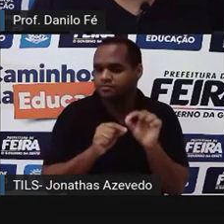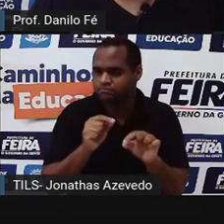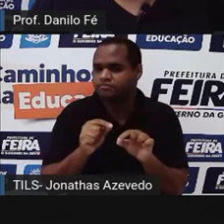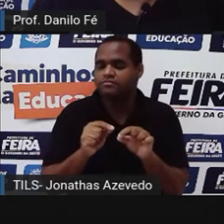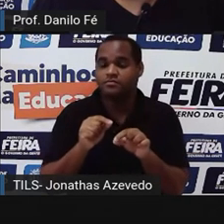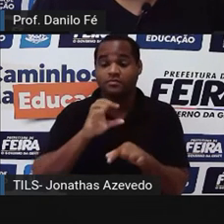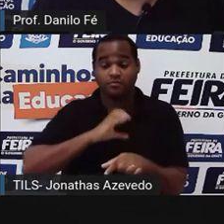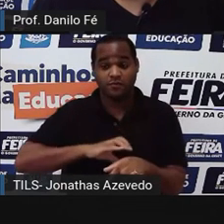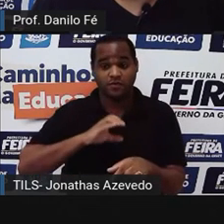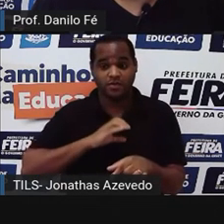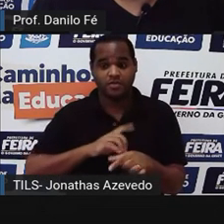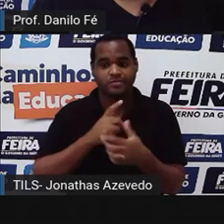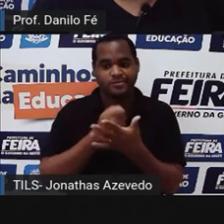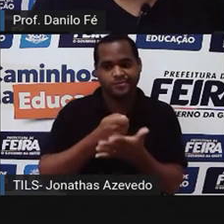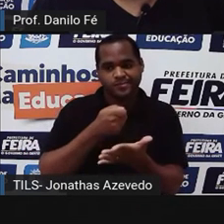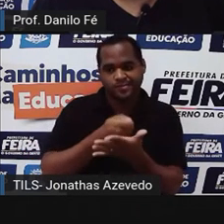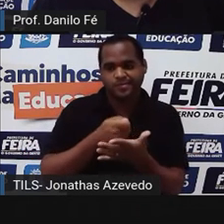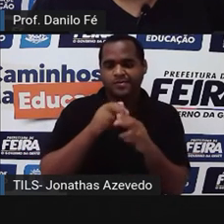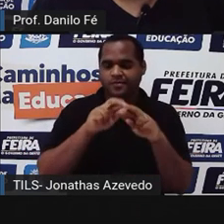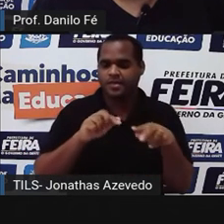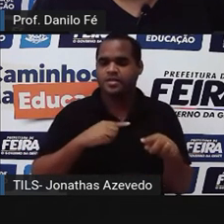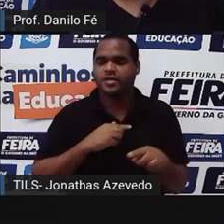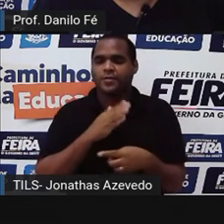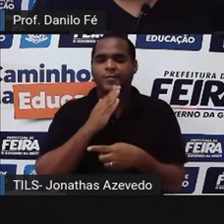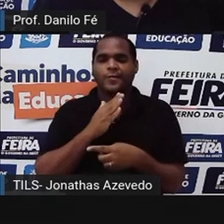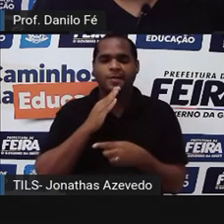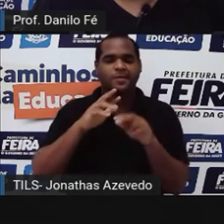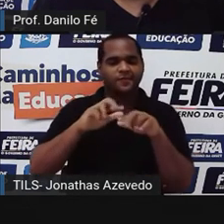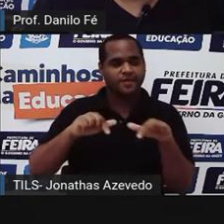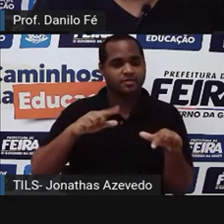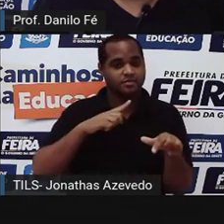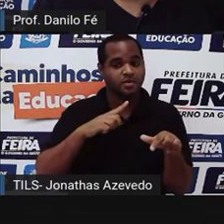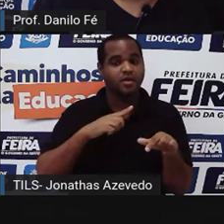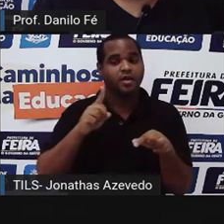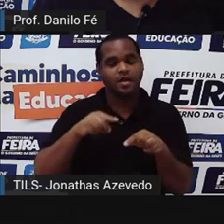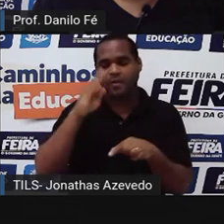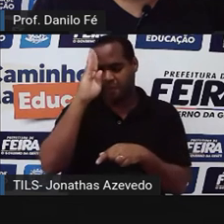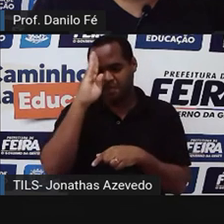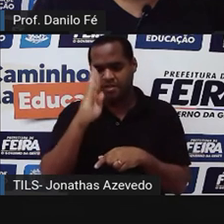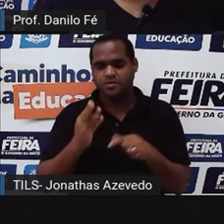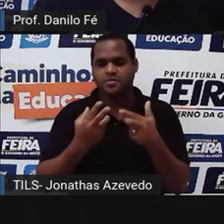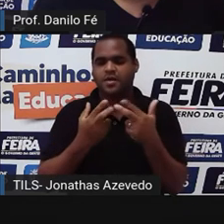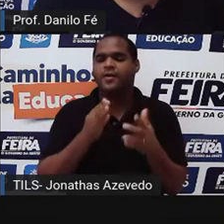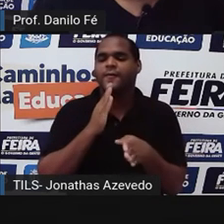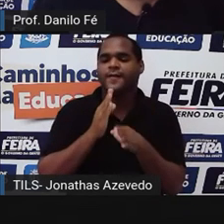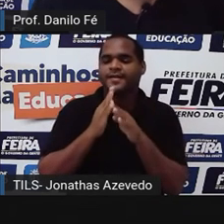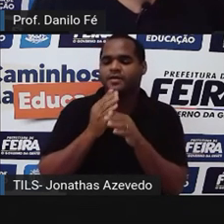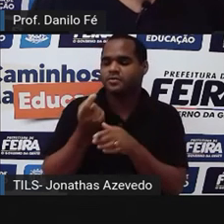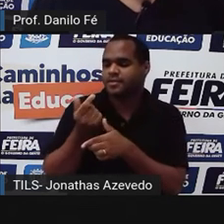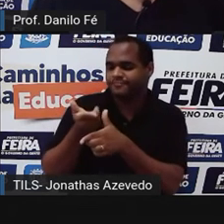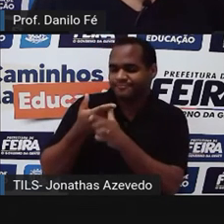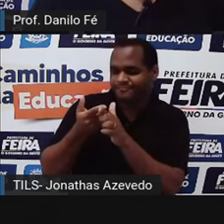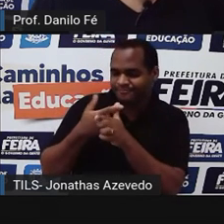Portugal exige indenizações para reconhecer a independência. O Brasil consegue esse dinheiro emprestado.